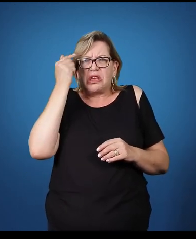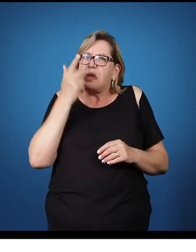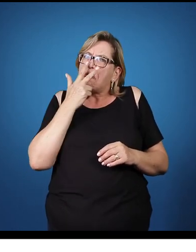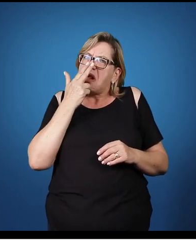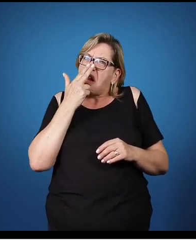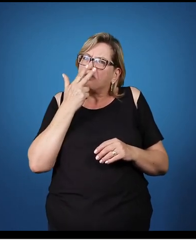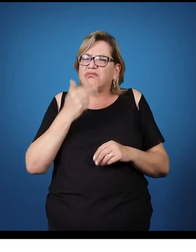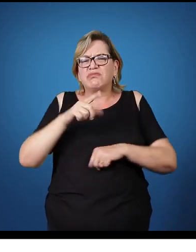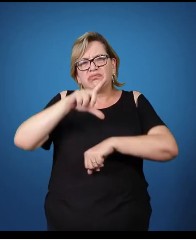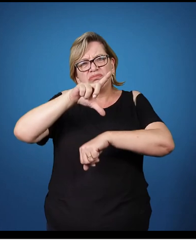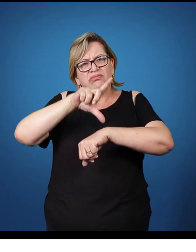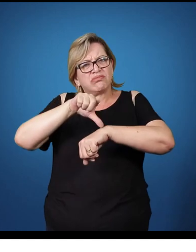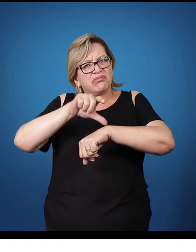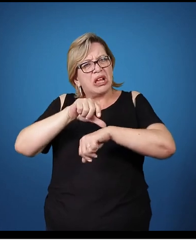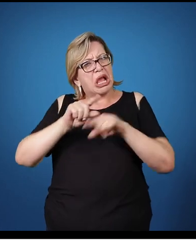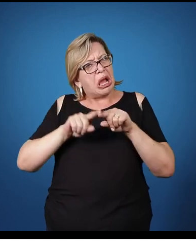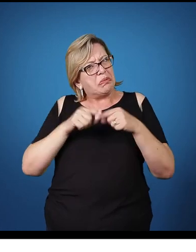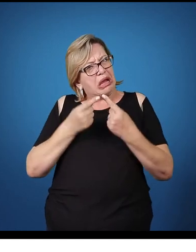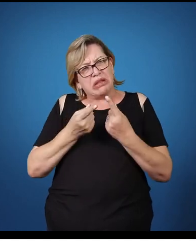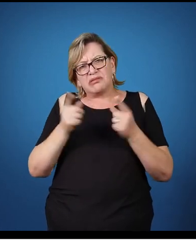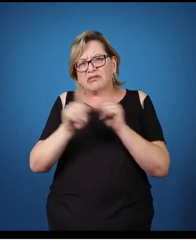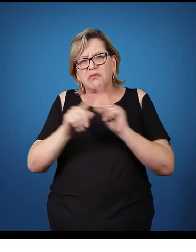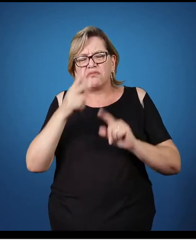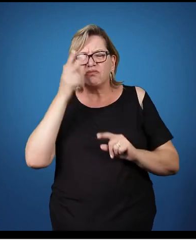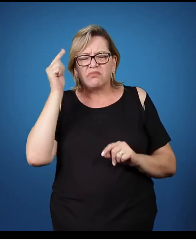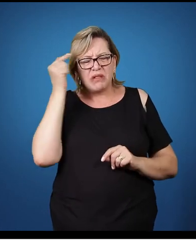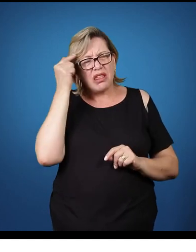relógio. Mas eu não pensei muito sobre o que era.